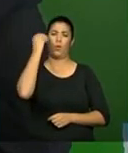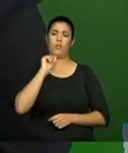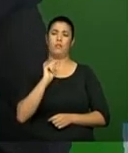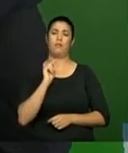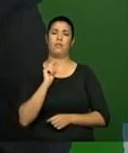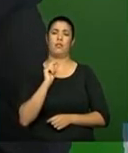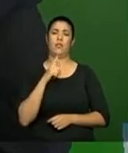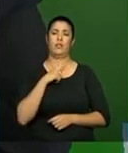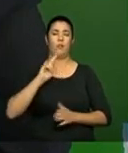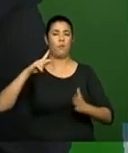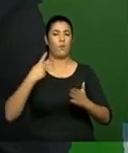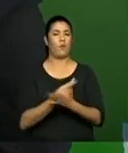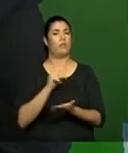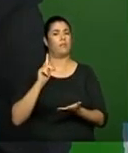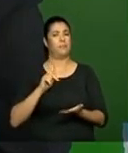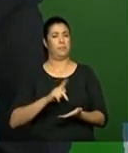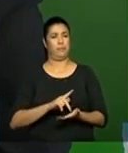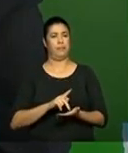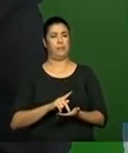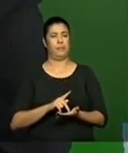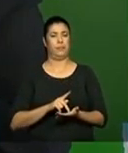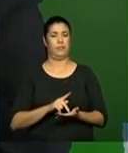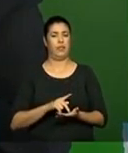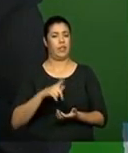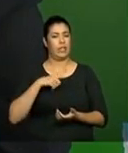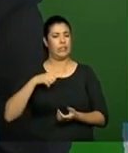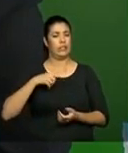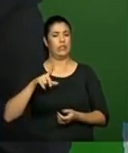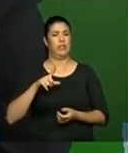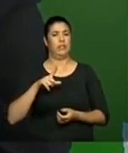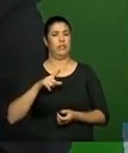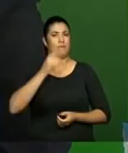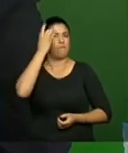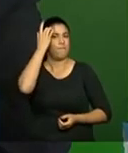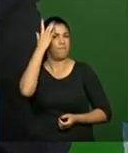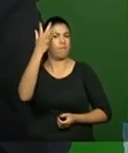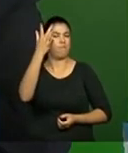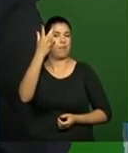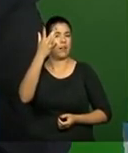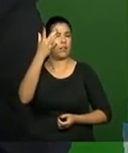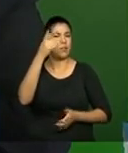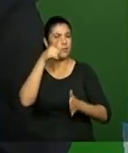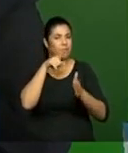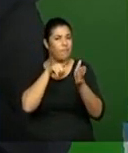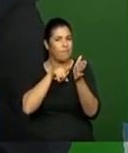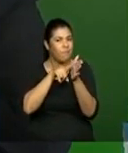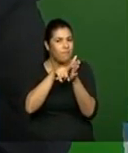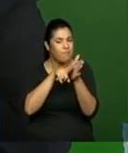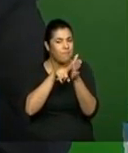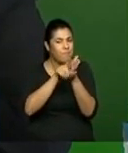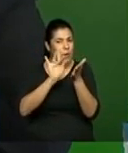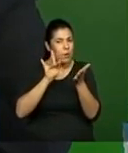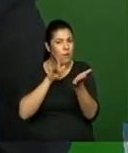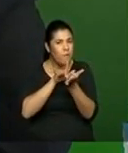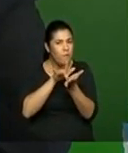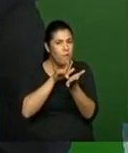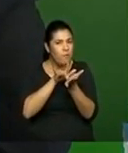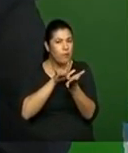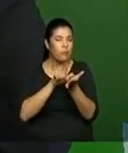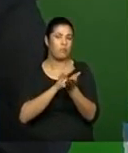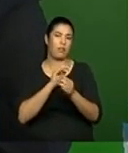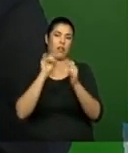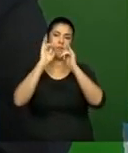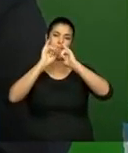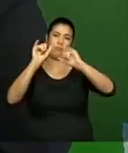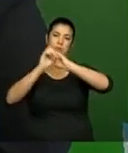isso é um fato, é muito mais fácil fraudar uma notícia na internet que fraudar uma notícia no jornal. Ou seja,